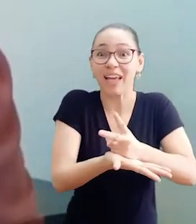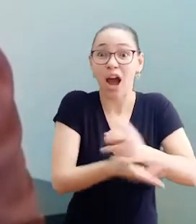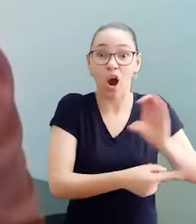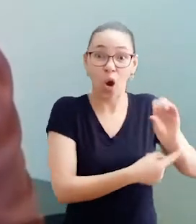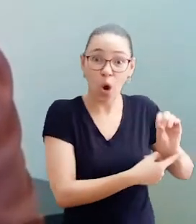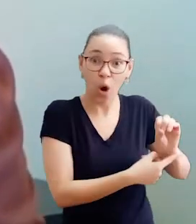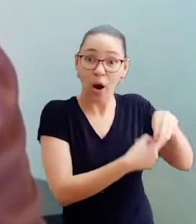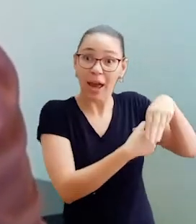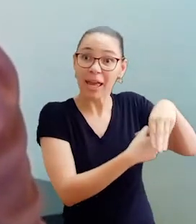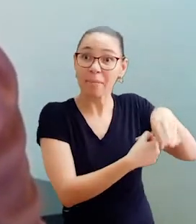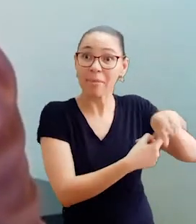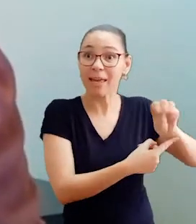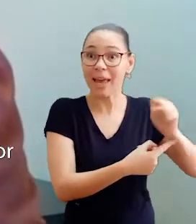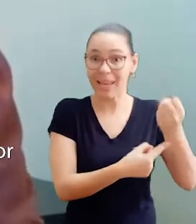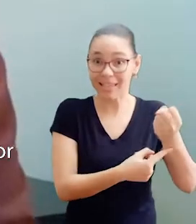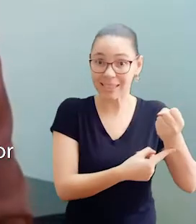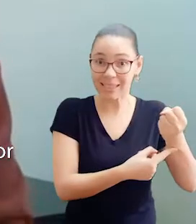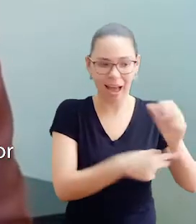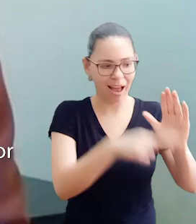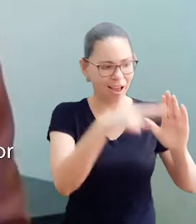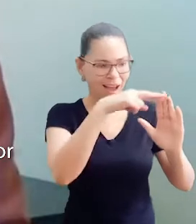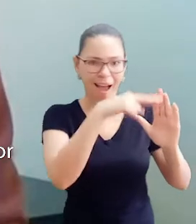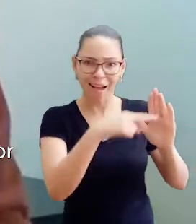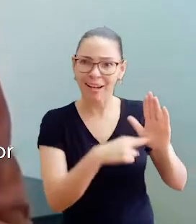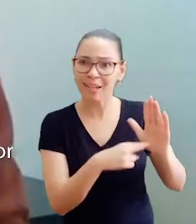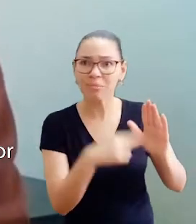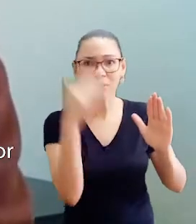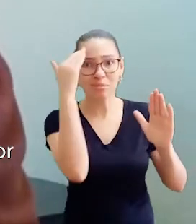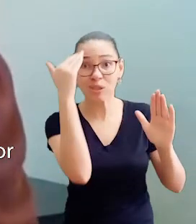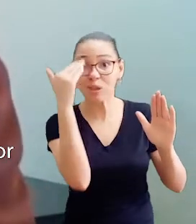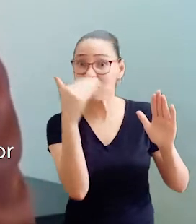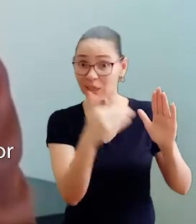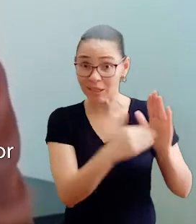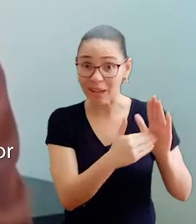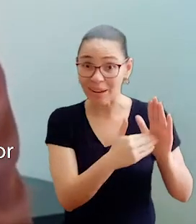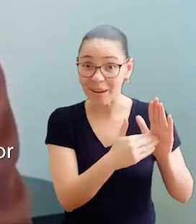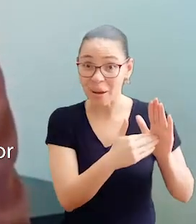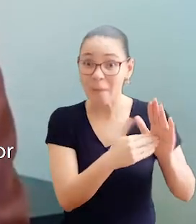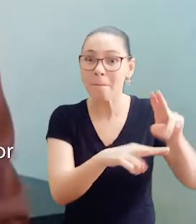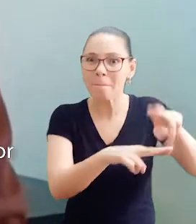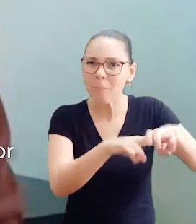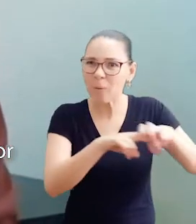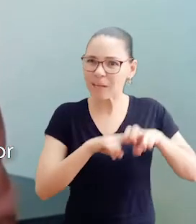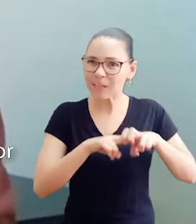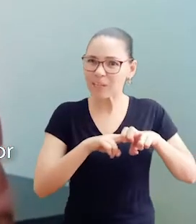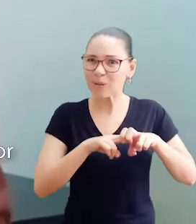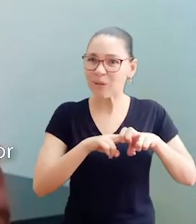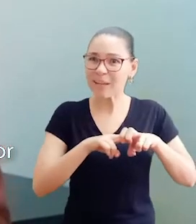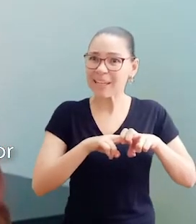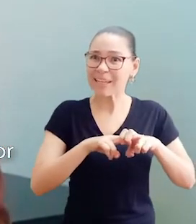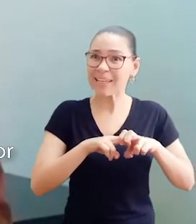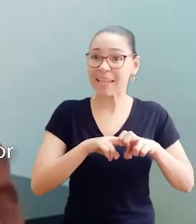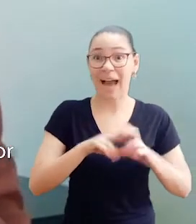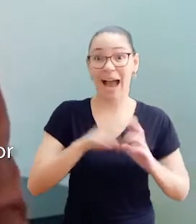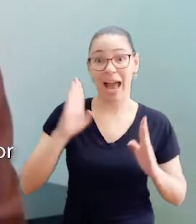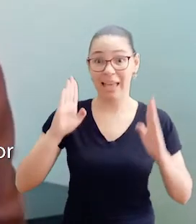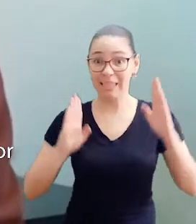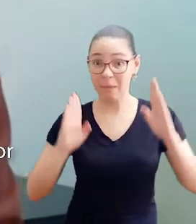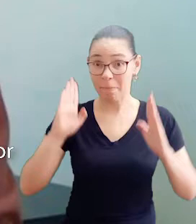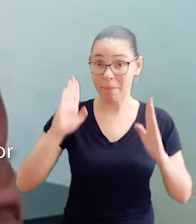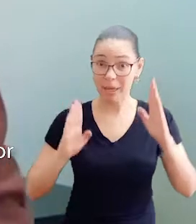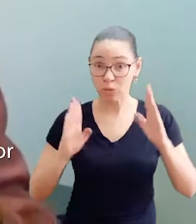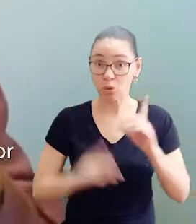ela não é a única. Isso porque nenhuma ação isolada é capaz de resolver por